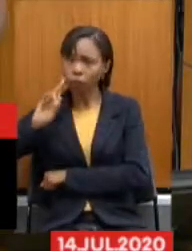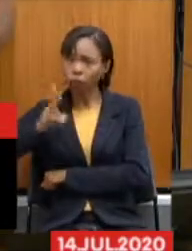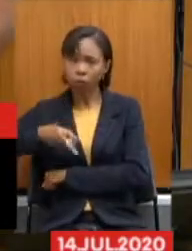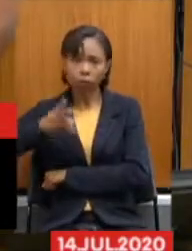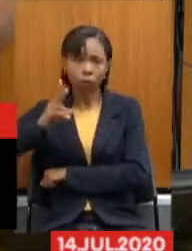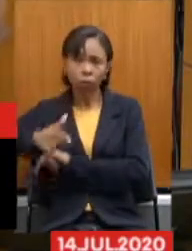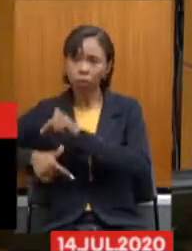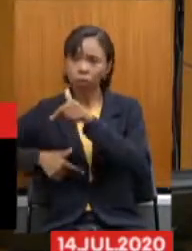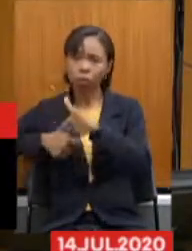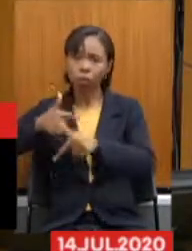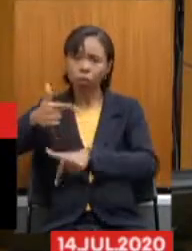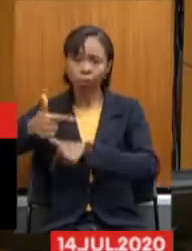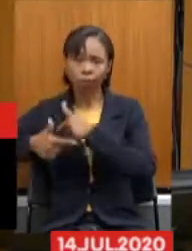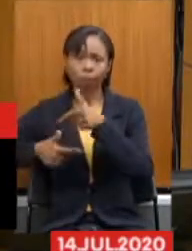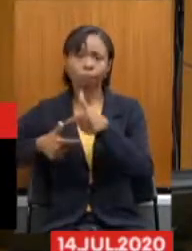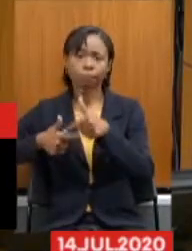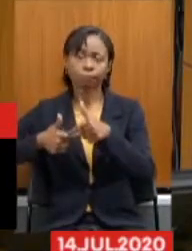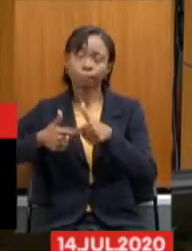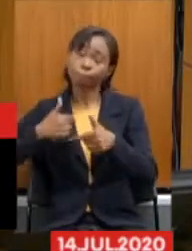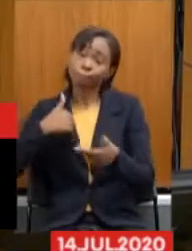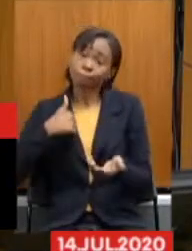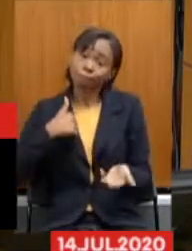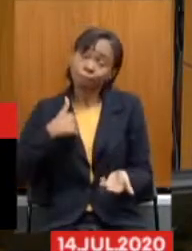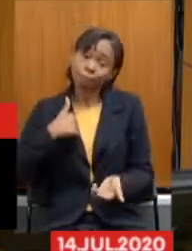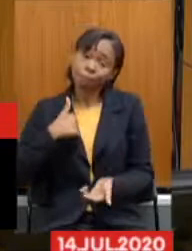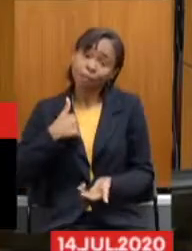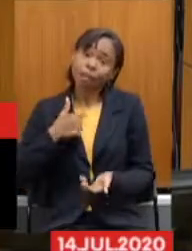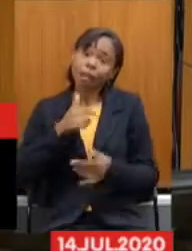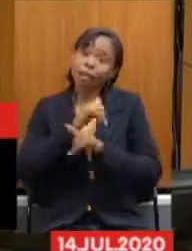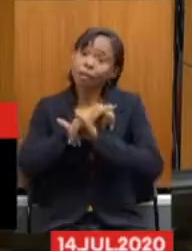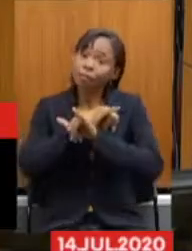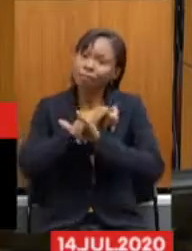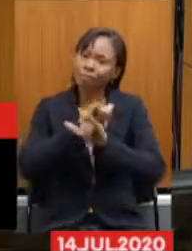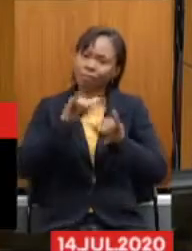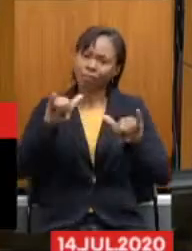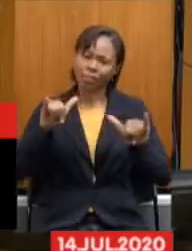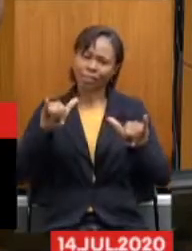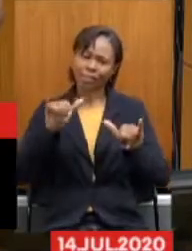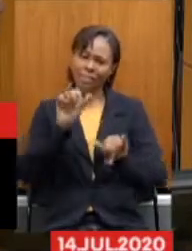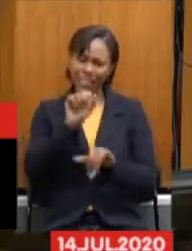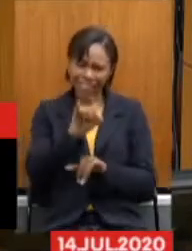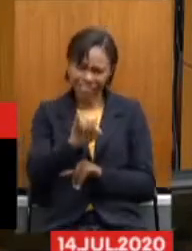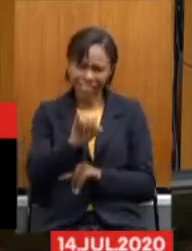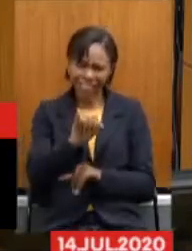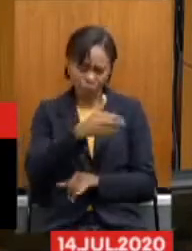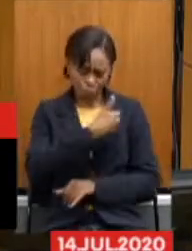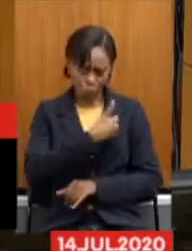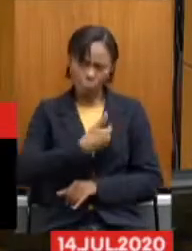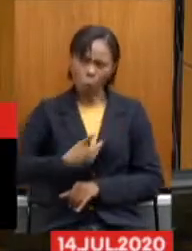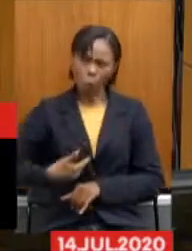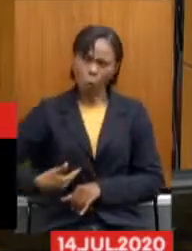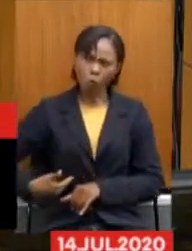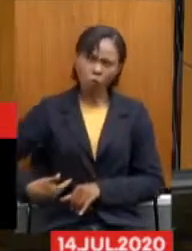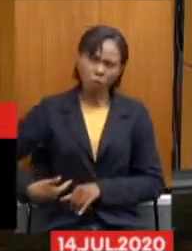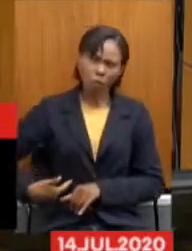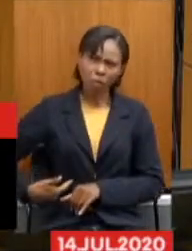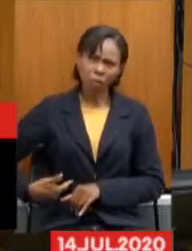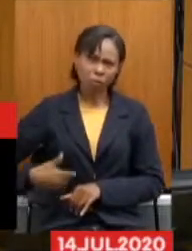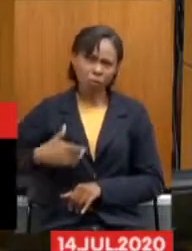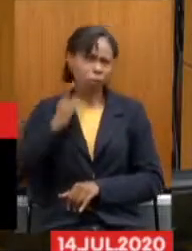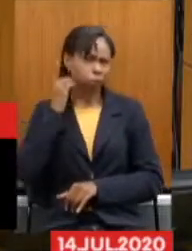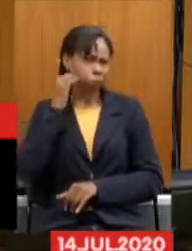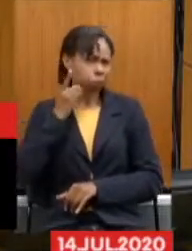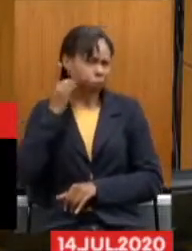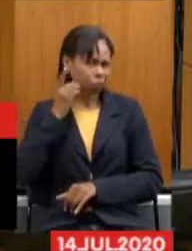O que eu queria chamar a atenção, que se o governo, se os deputados, ou alguma pessoa da sociedade acha que,